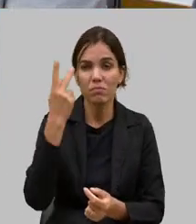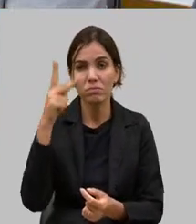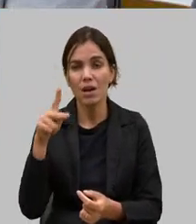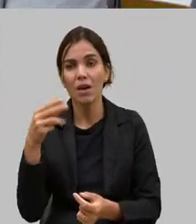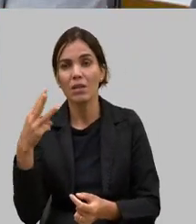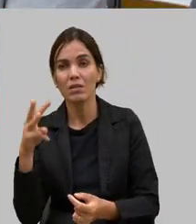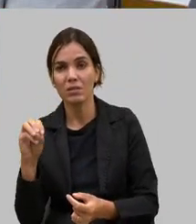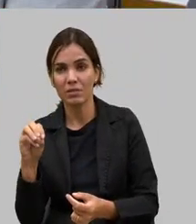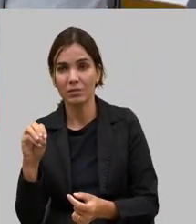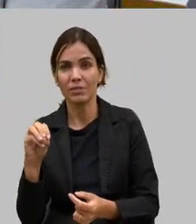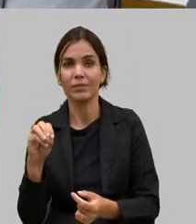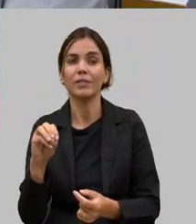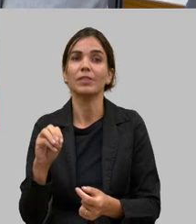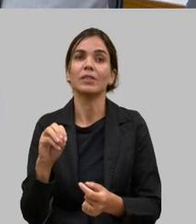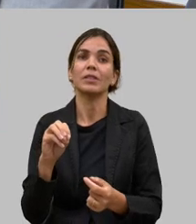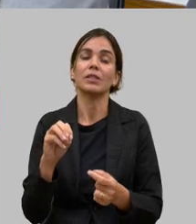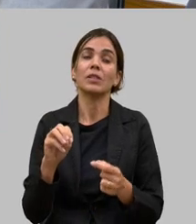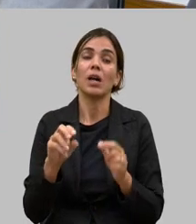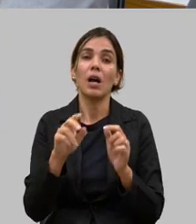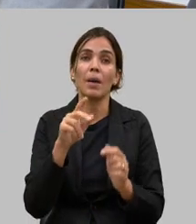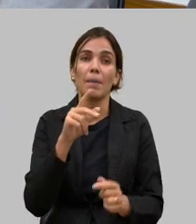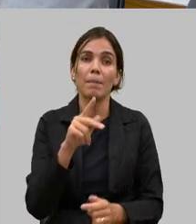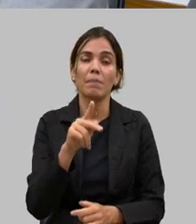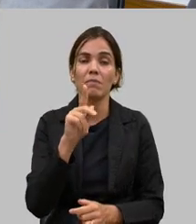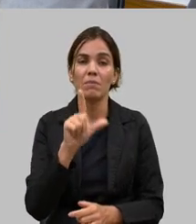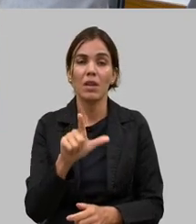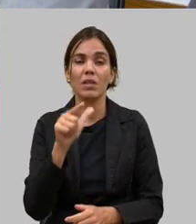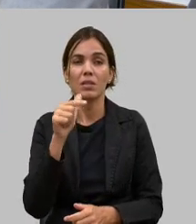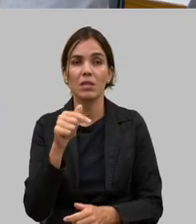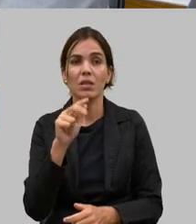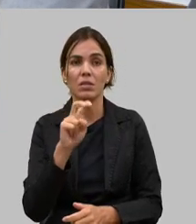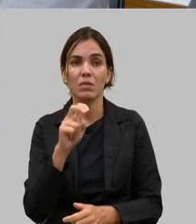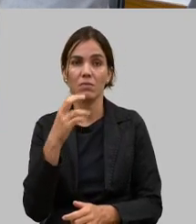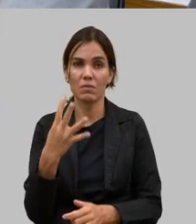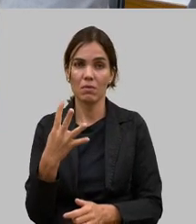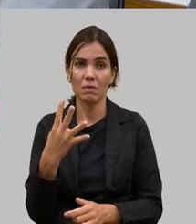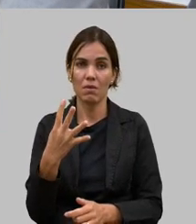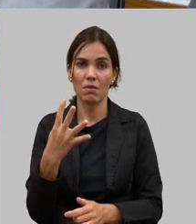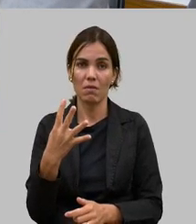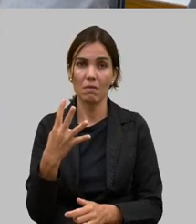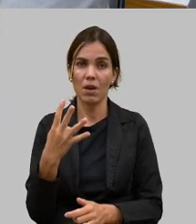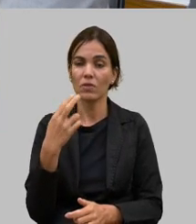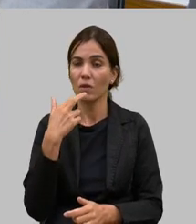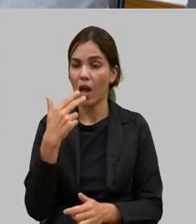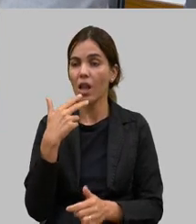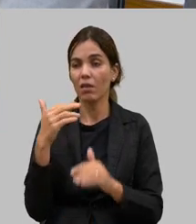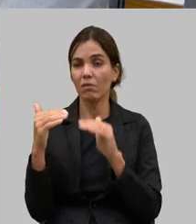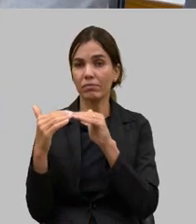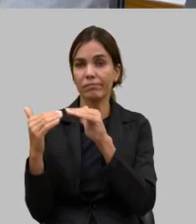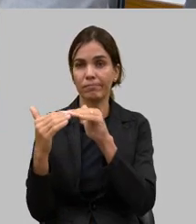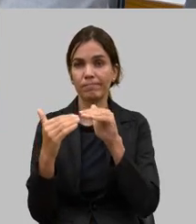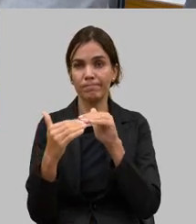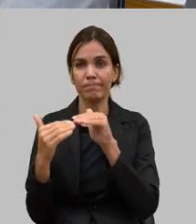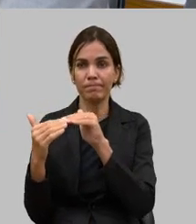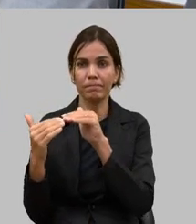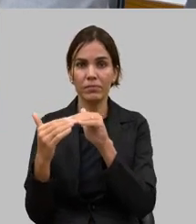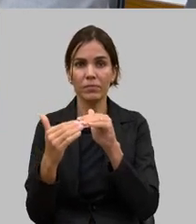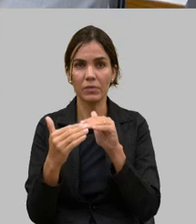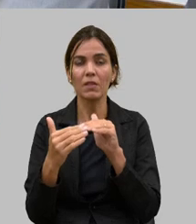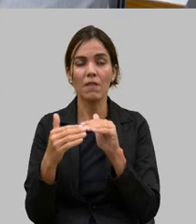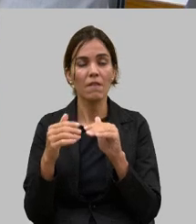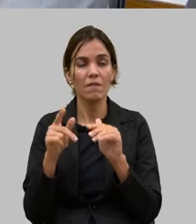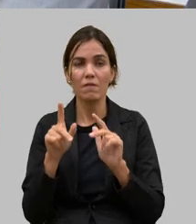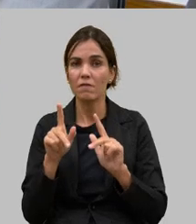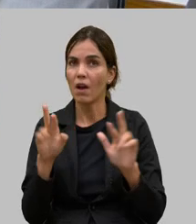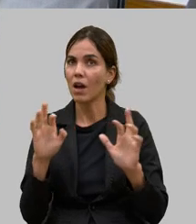quanto ao PL 754 a gente não precisa falar a gente fala a mesma língua nós estamos aguardando vai ser realmente uma revolução para nós